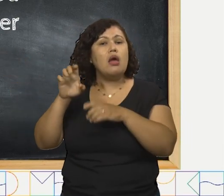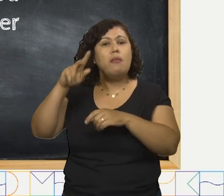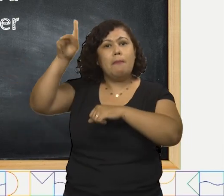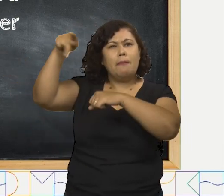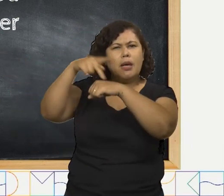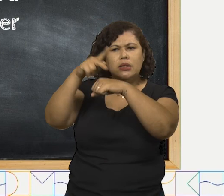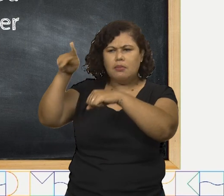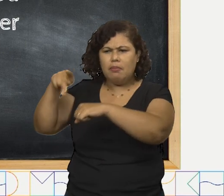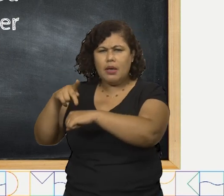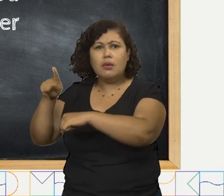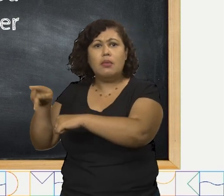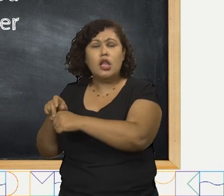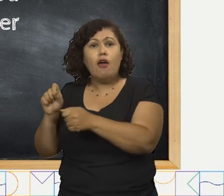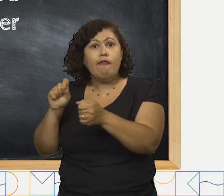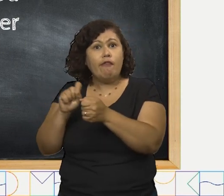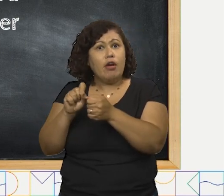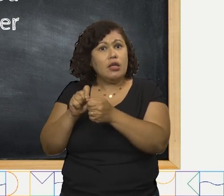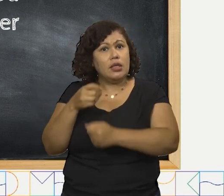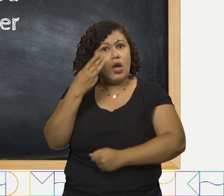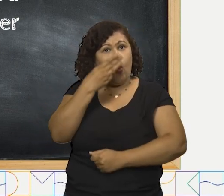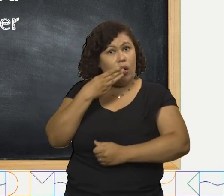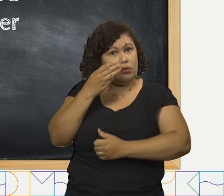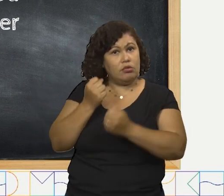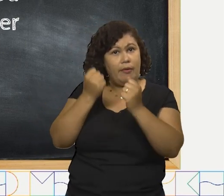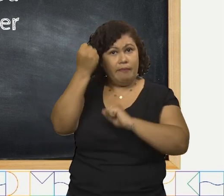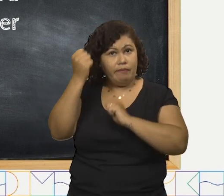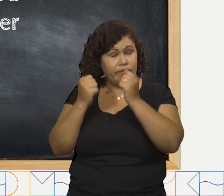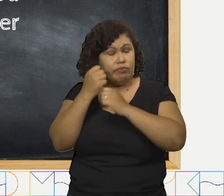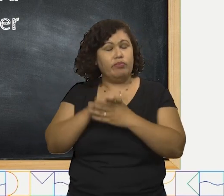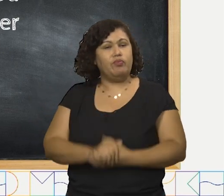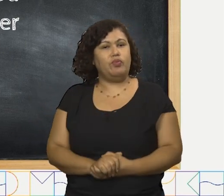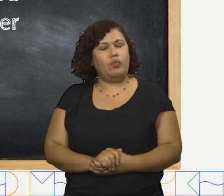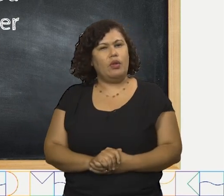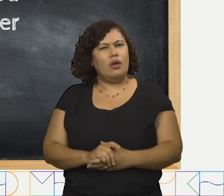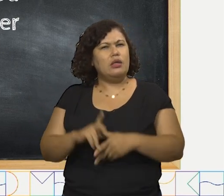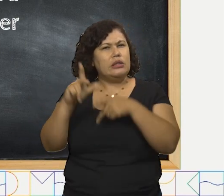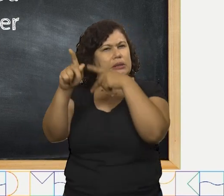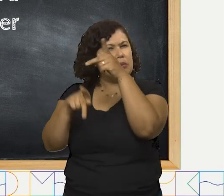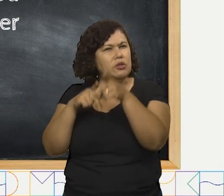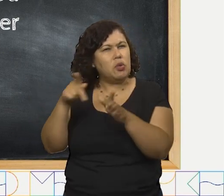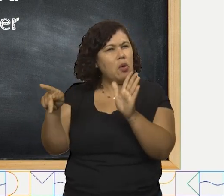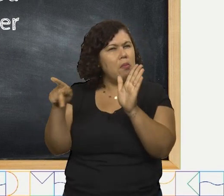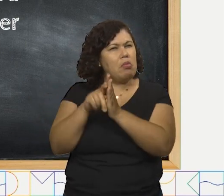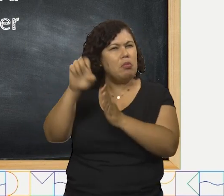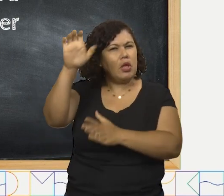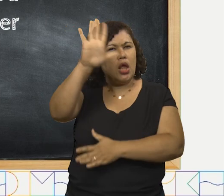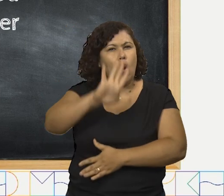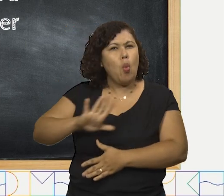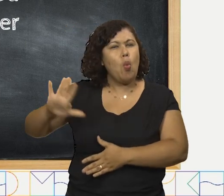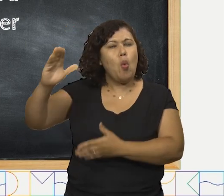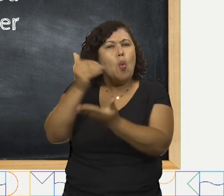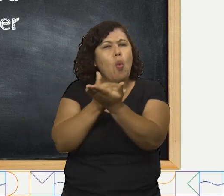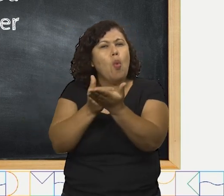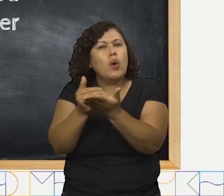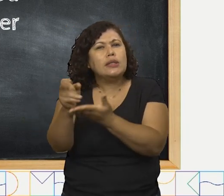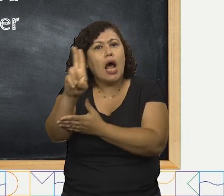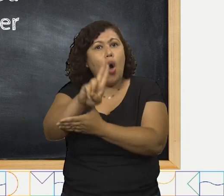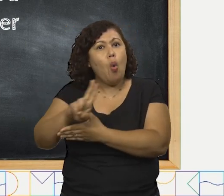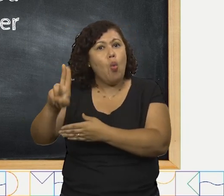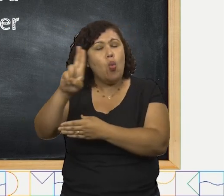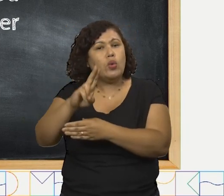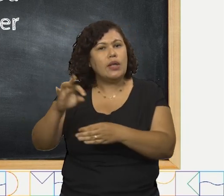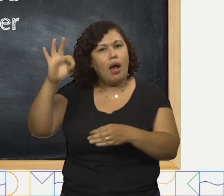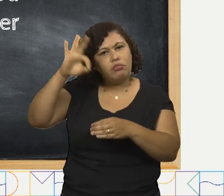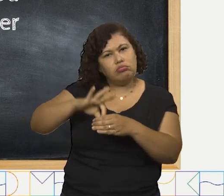Quando os europeus começaram a tomar café, chá e chocolate, a